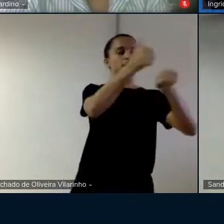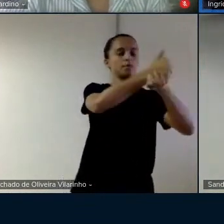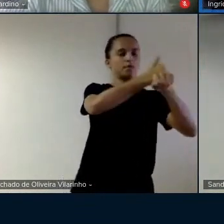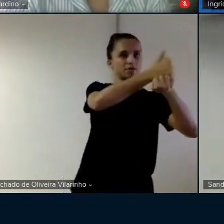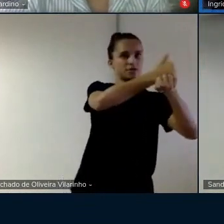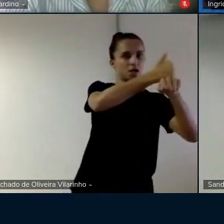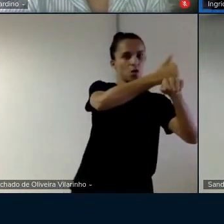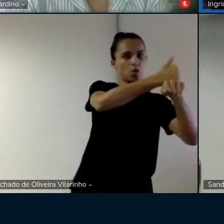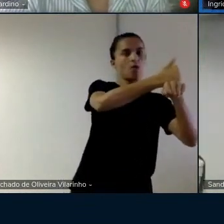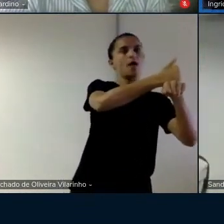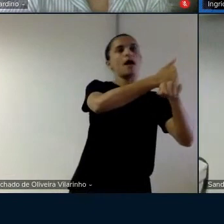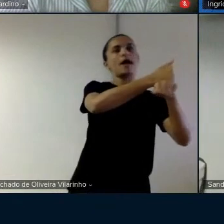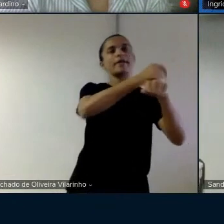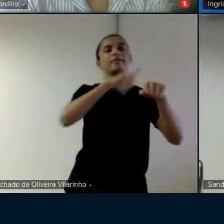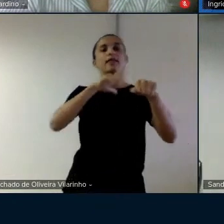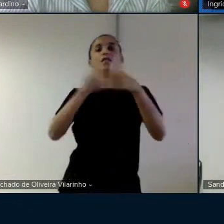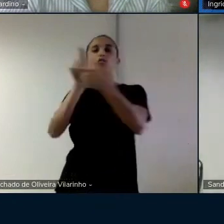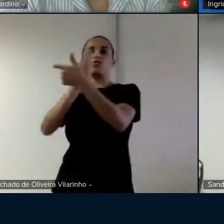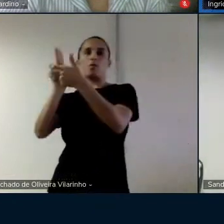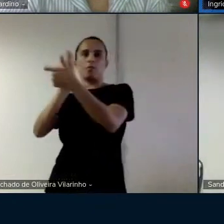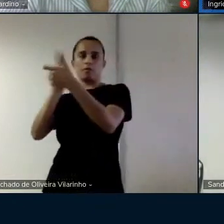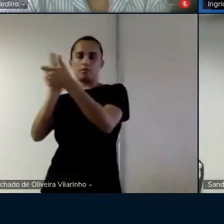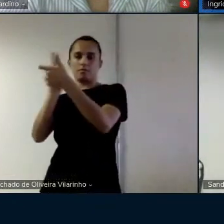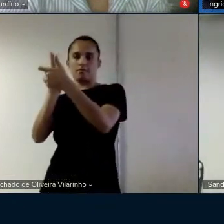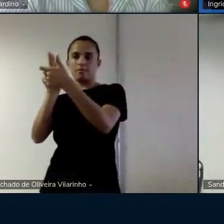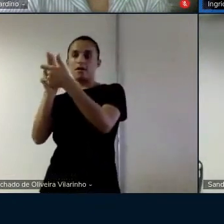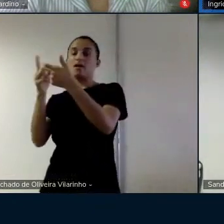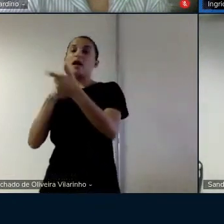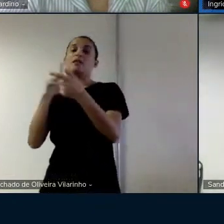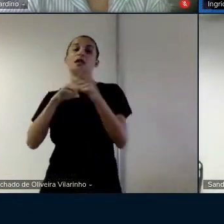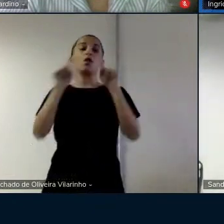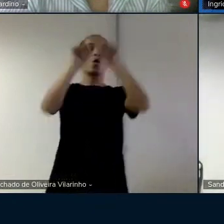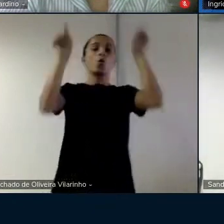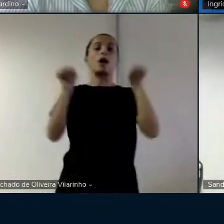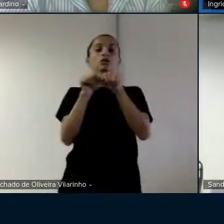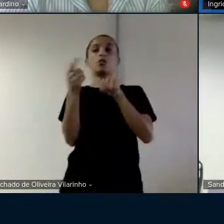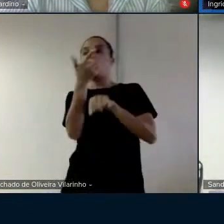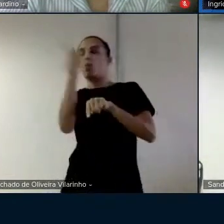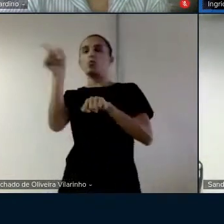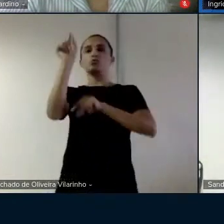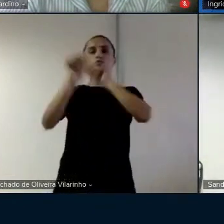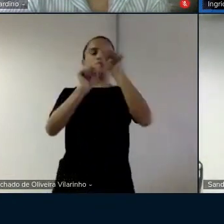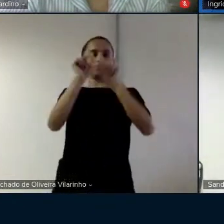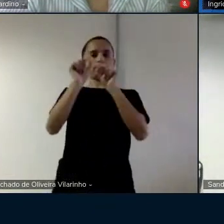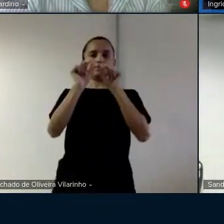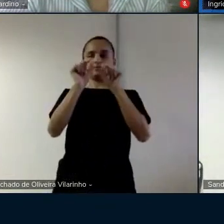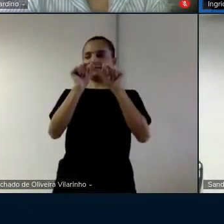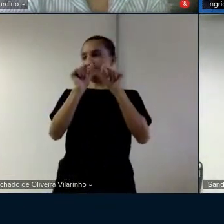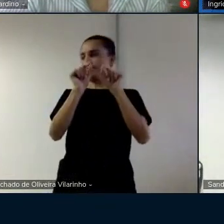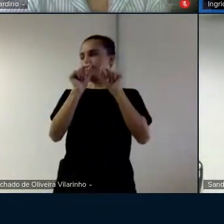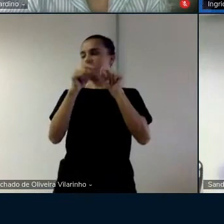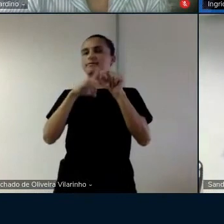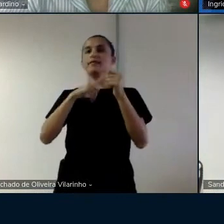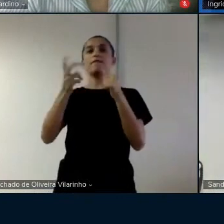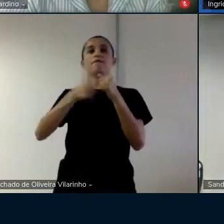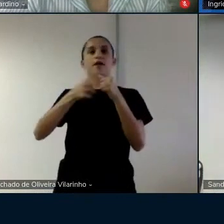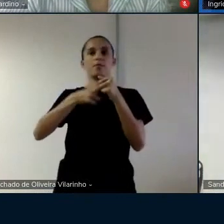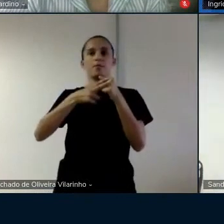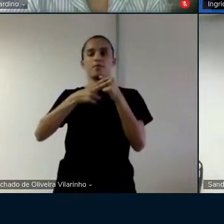de substantivos e o outro quadro que você tira tem uns verbos né